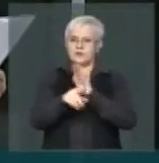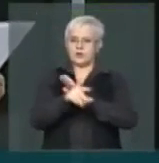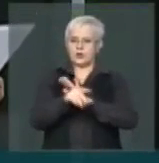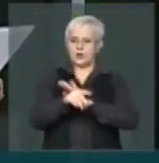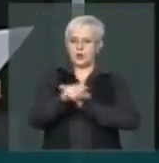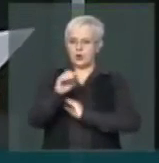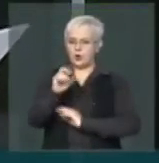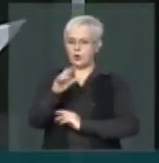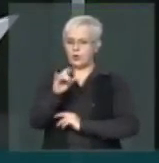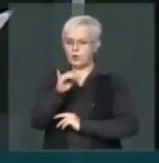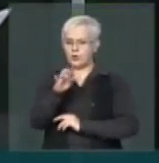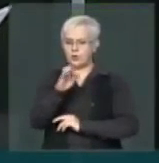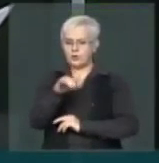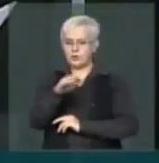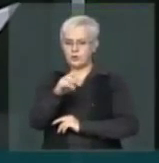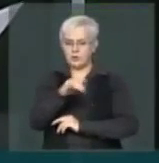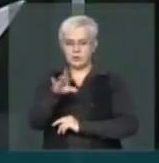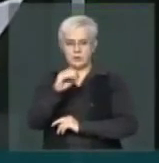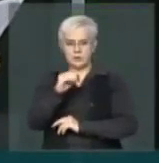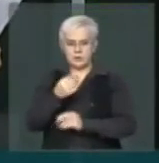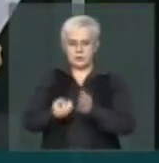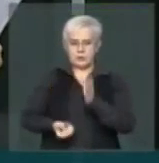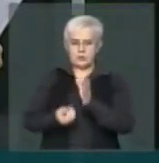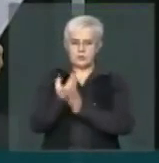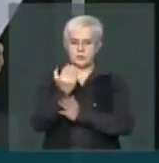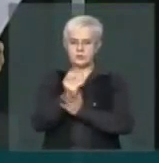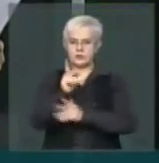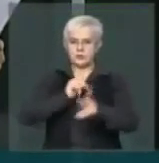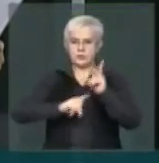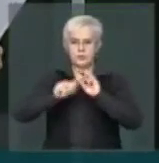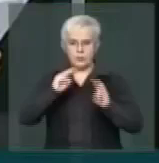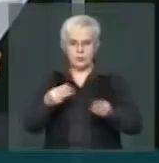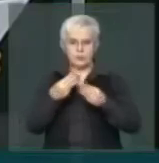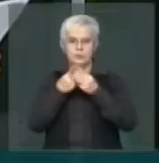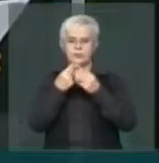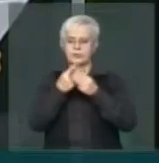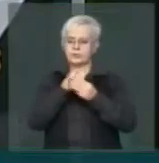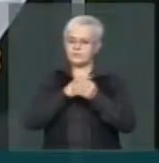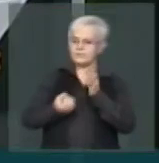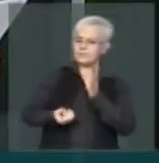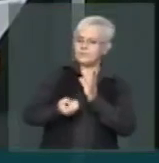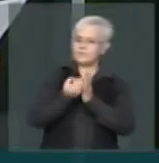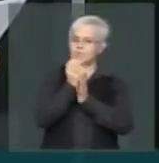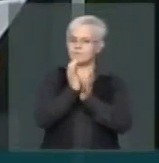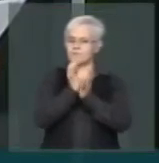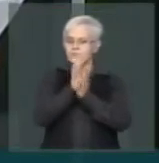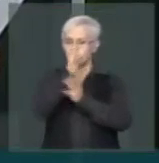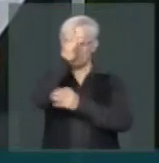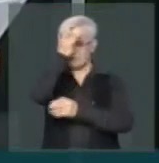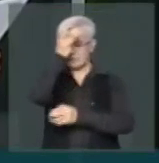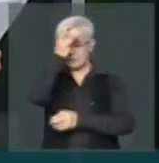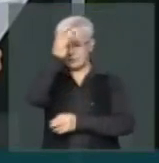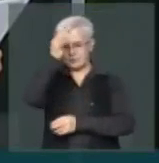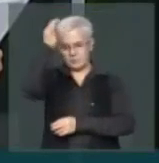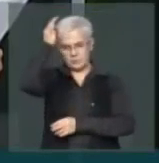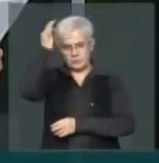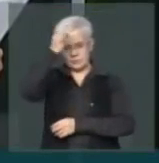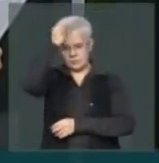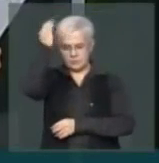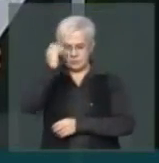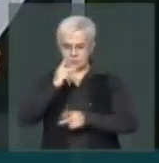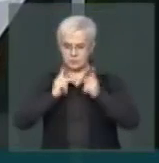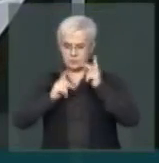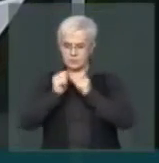Na terra de Israel surgiu o povo judeu, aqui se formou sua identidade espiritual, religiosa e política, afirmou Ben Gurion,